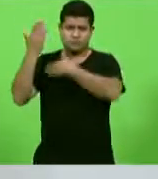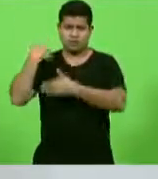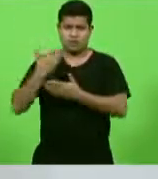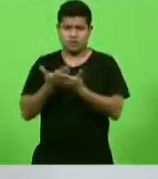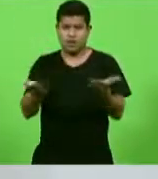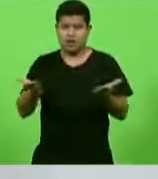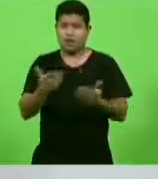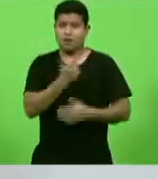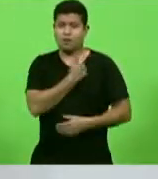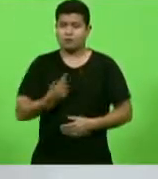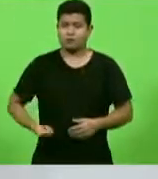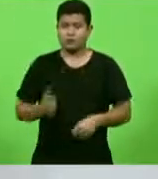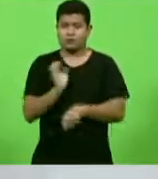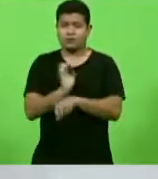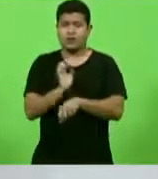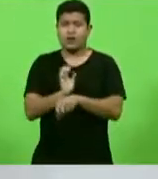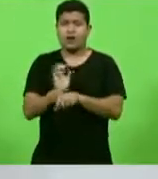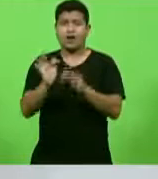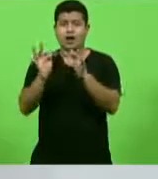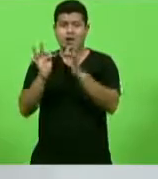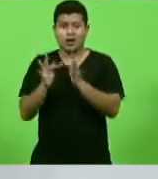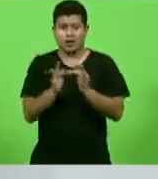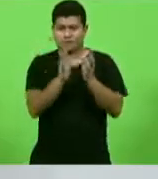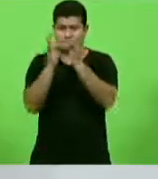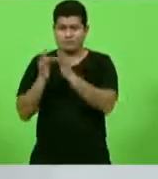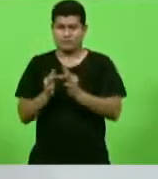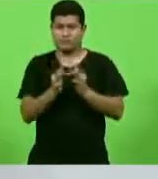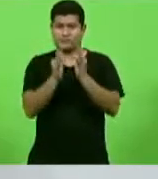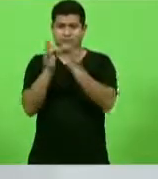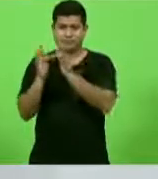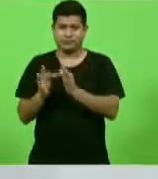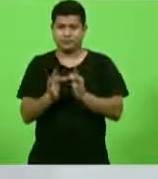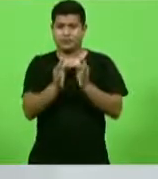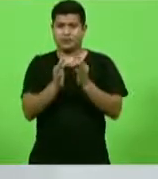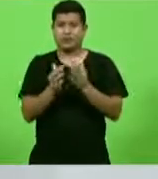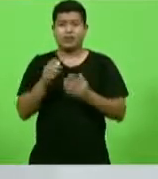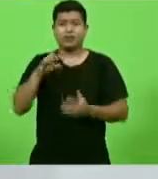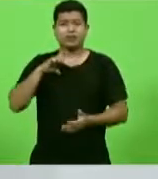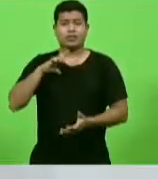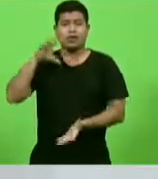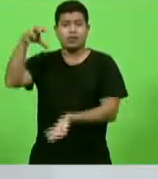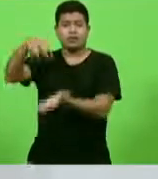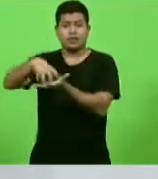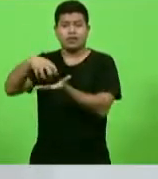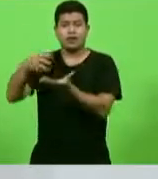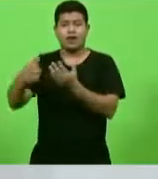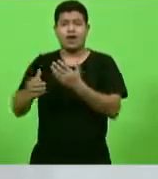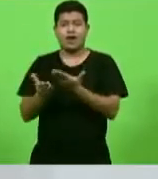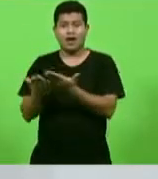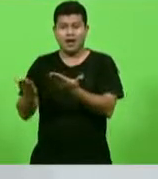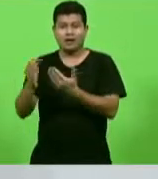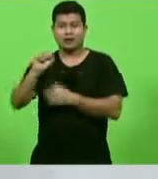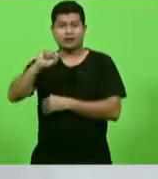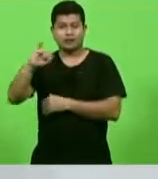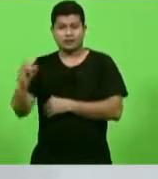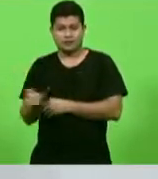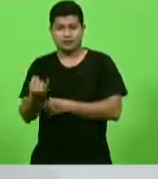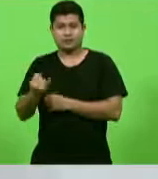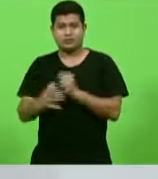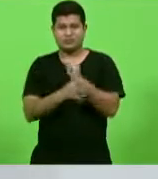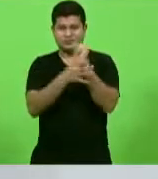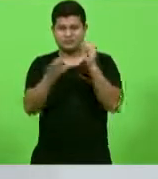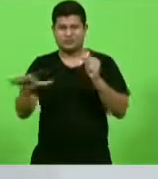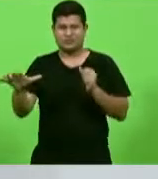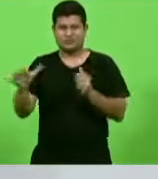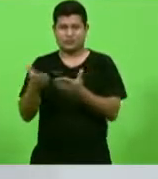meio da Fundação Catarinense de Educação Especial, a fundação que tem sede aqui em São José, tem firmado convênio